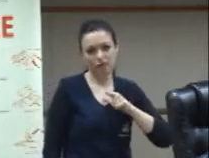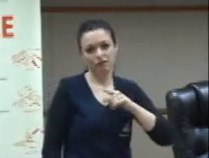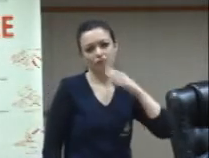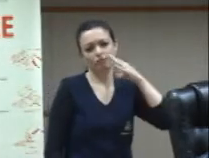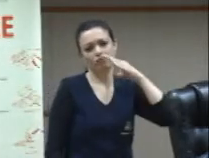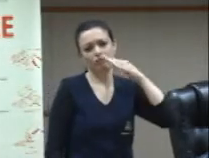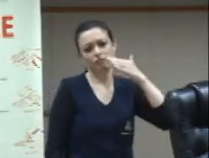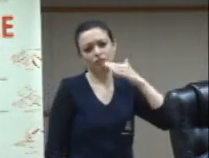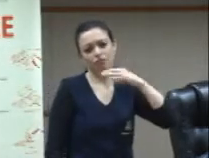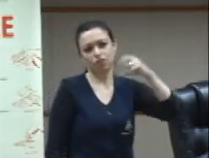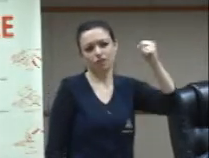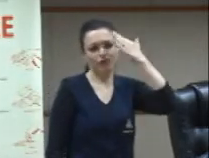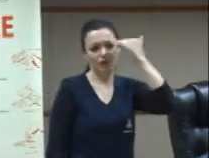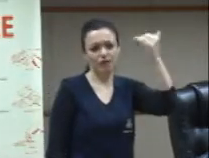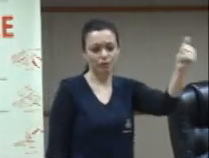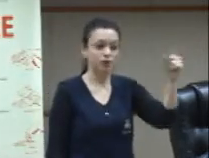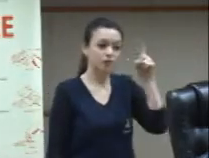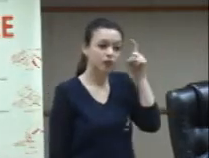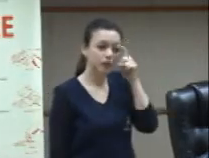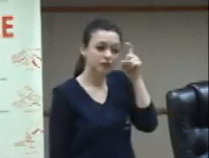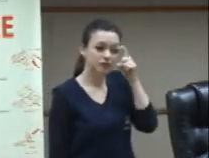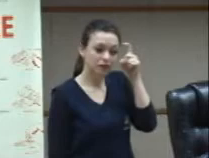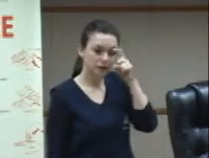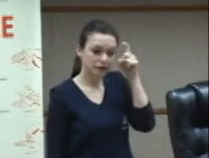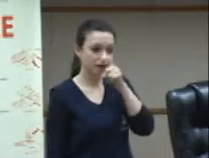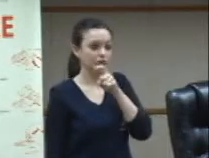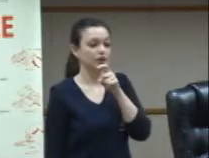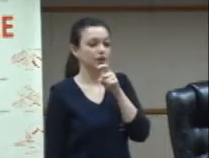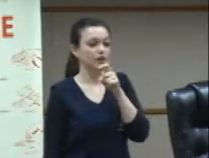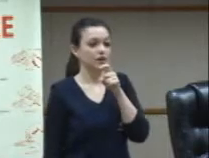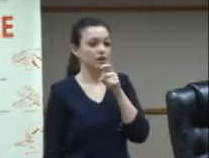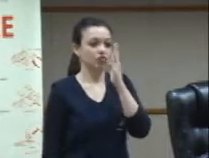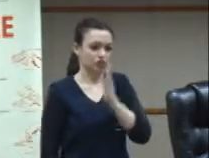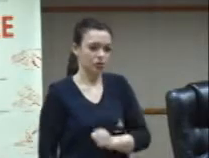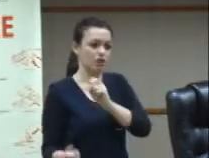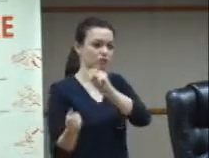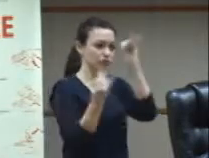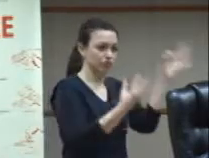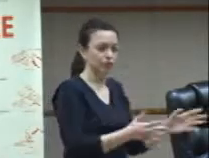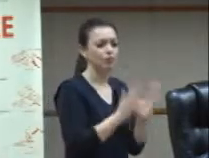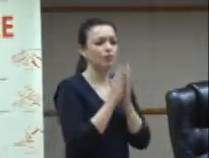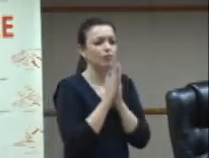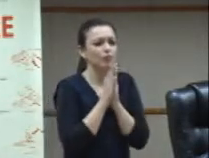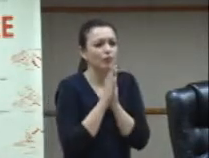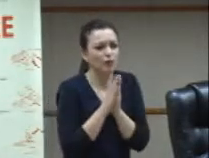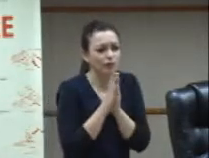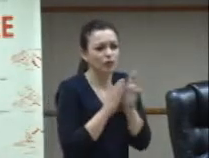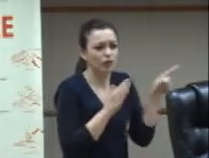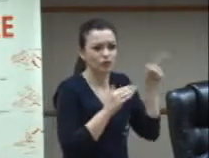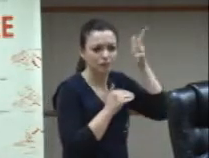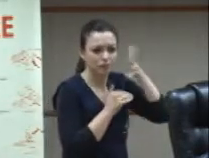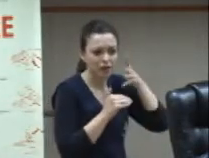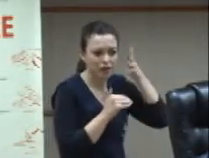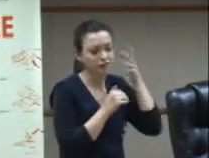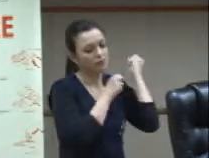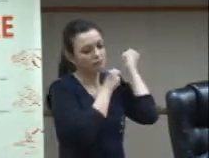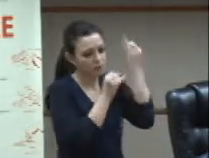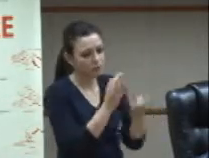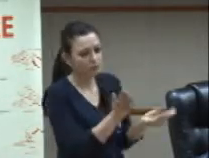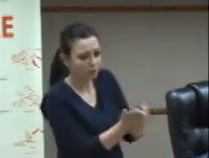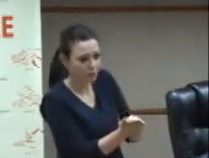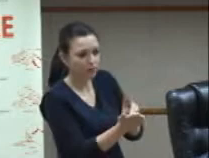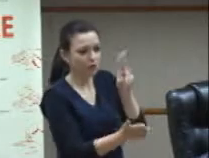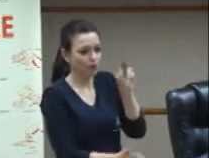Sozin e ela disse Marco por favor em todas as suas palestras fale da síndrome de usher